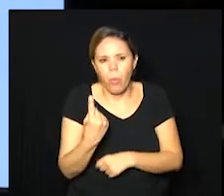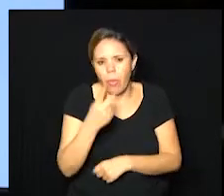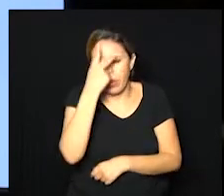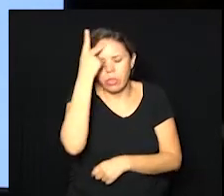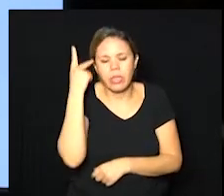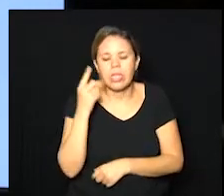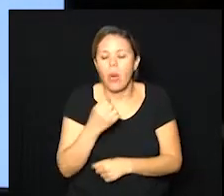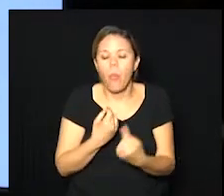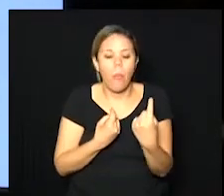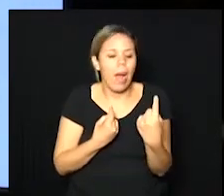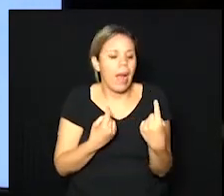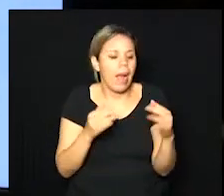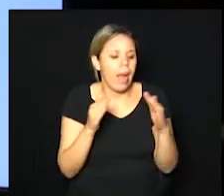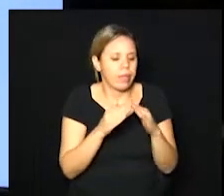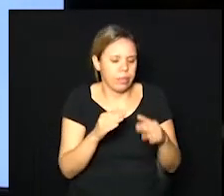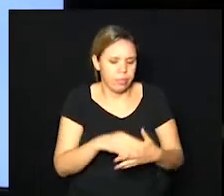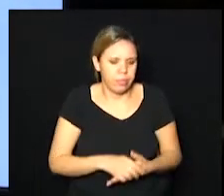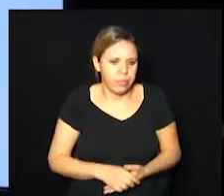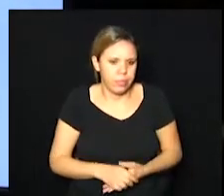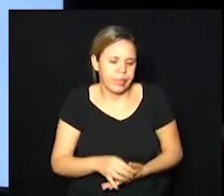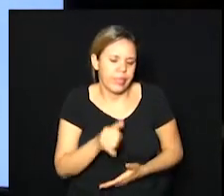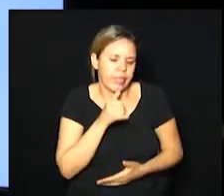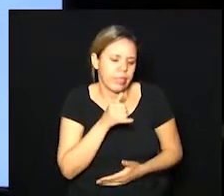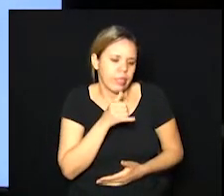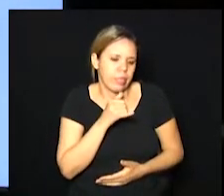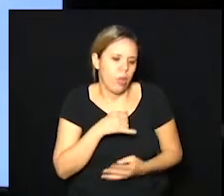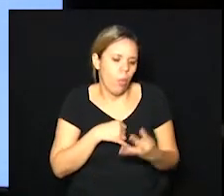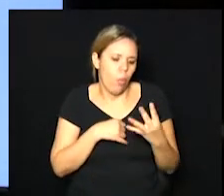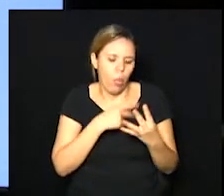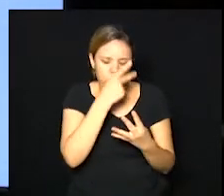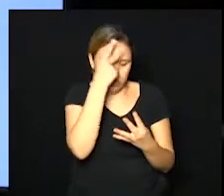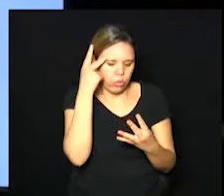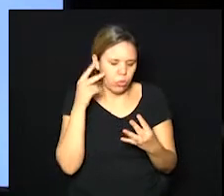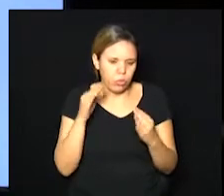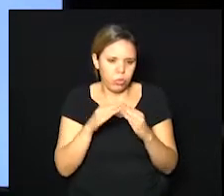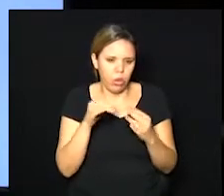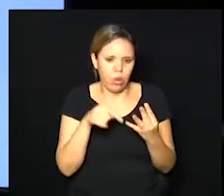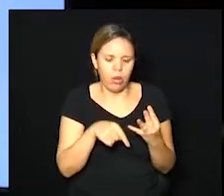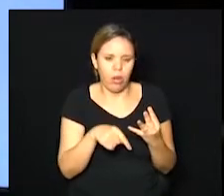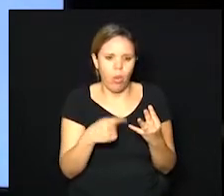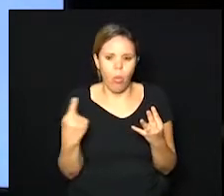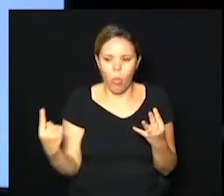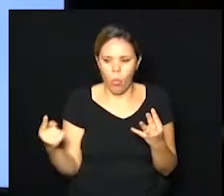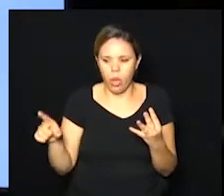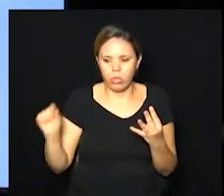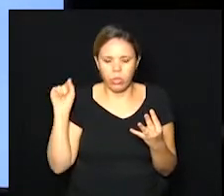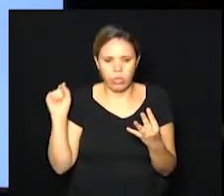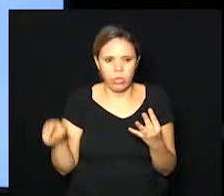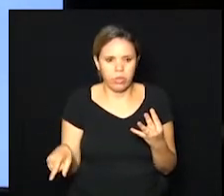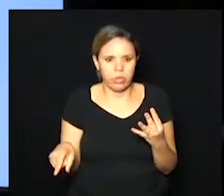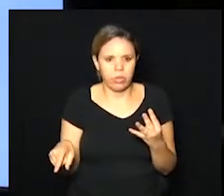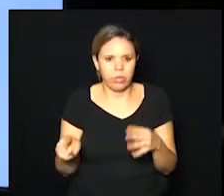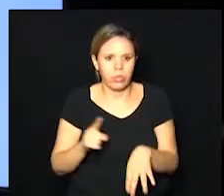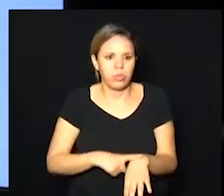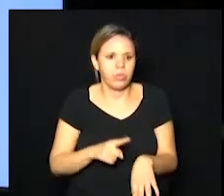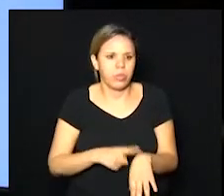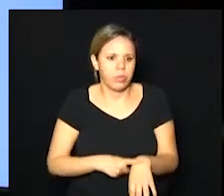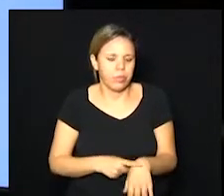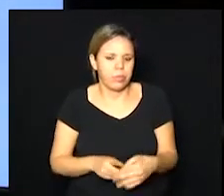por exemplo, se uma casa tem, por exemplo, quatro moradores, um era sorteado no momento,